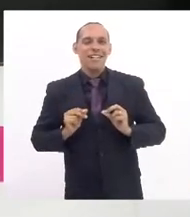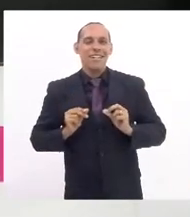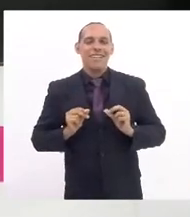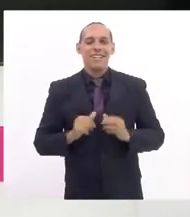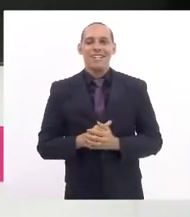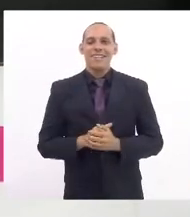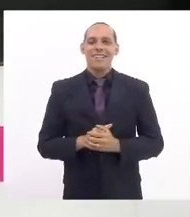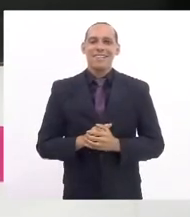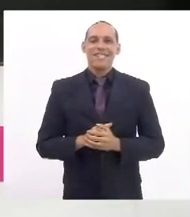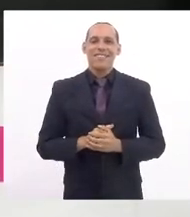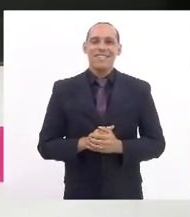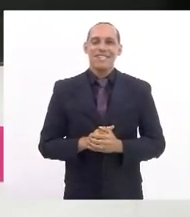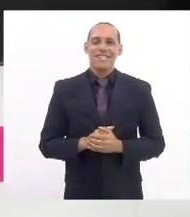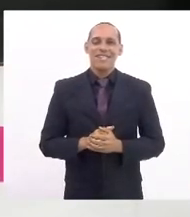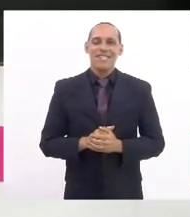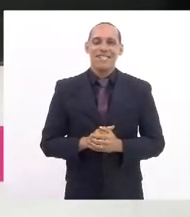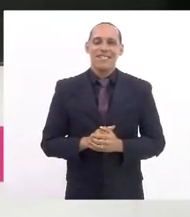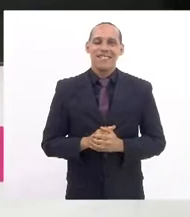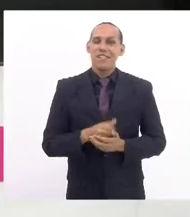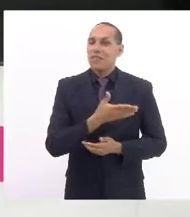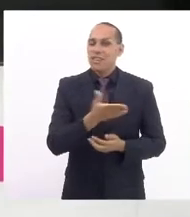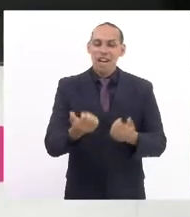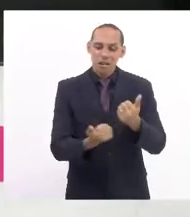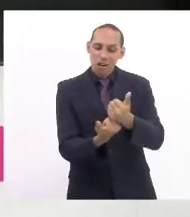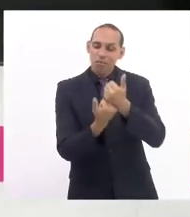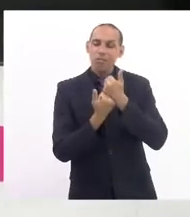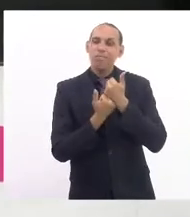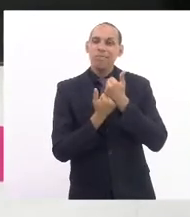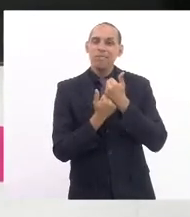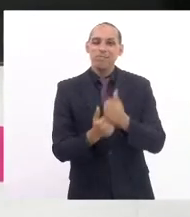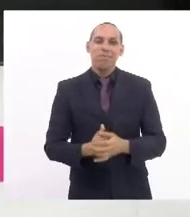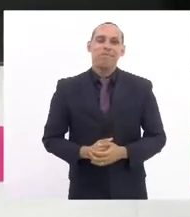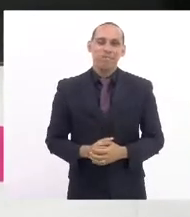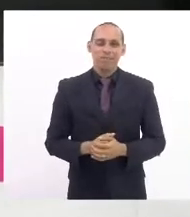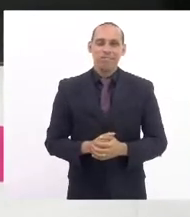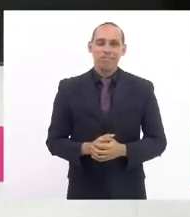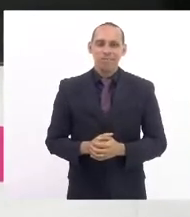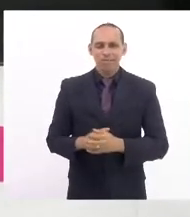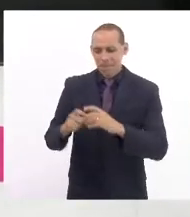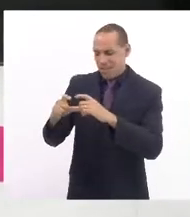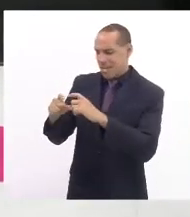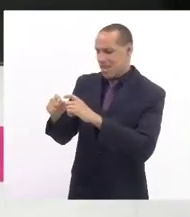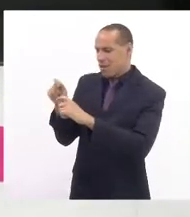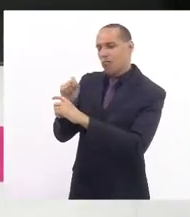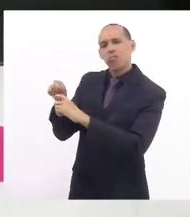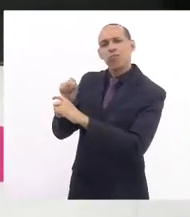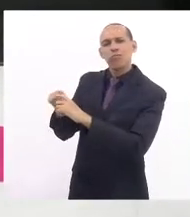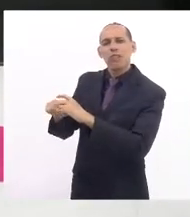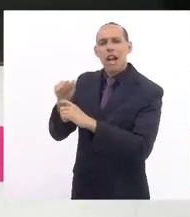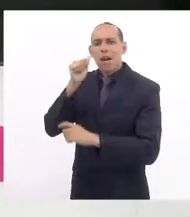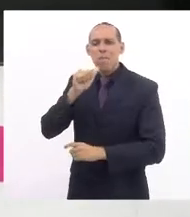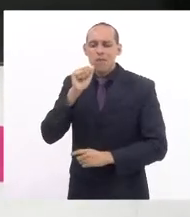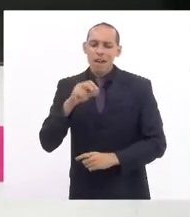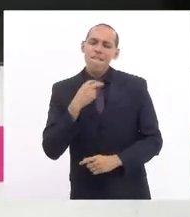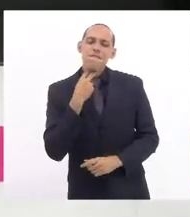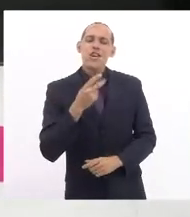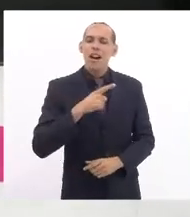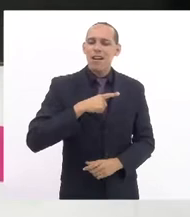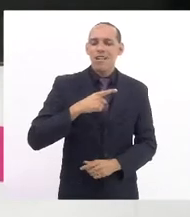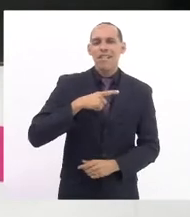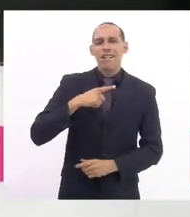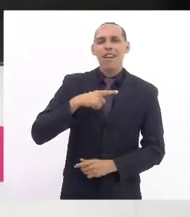quem tem nos dado todo o suporte no cartãozinho é que diz uma mulher com voz é por